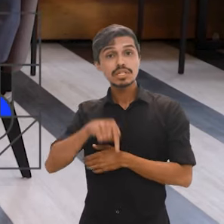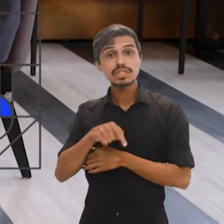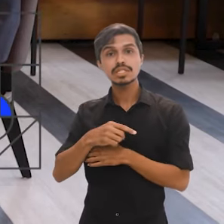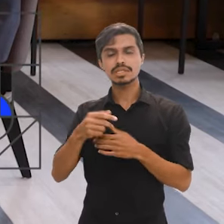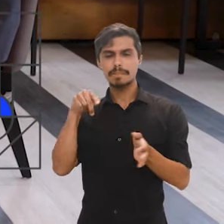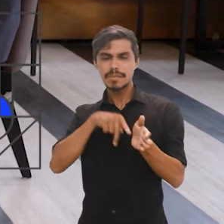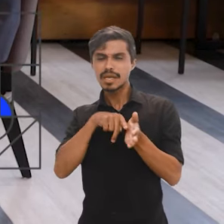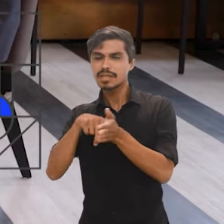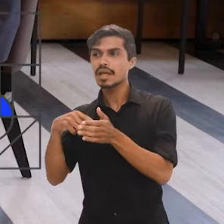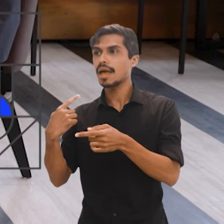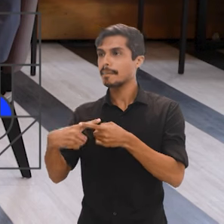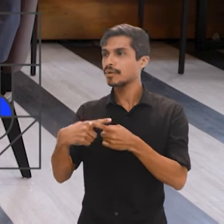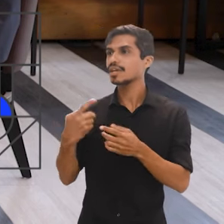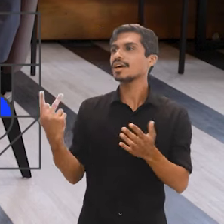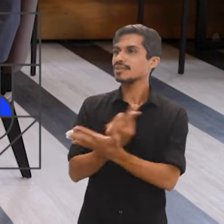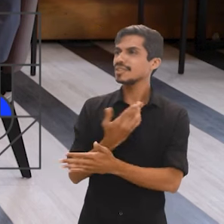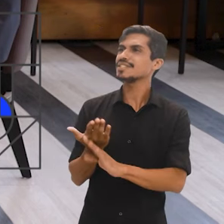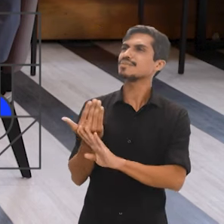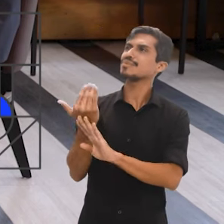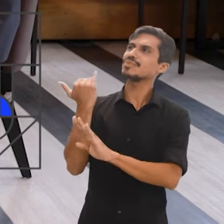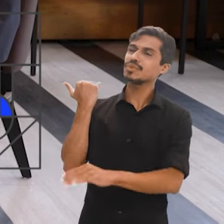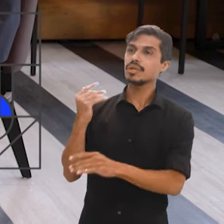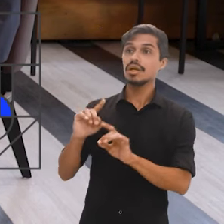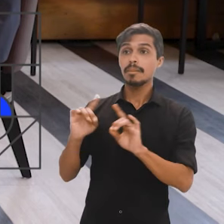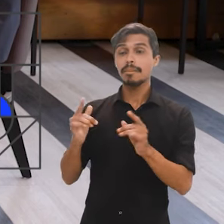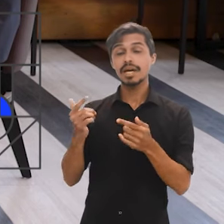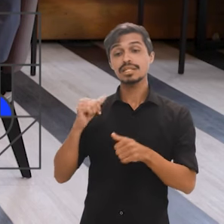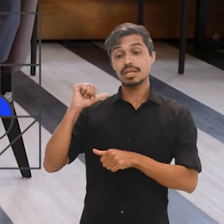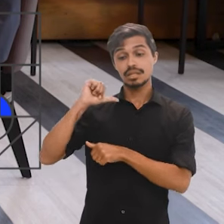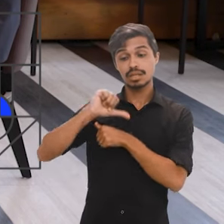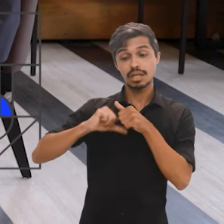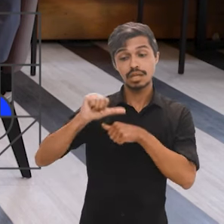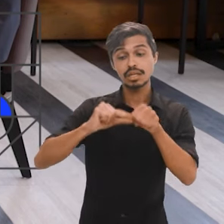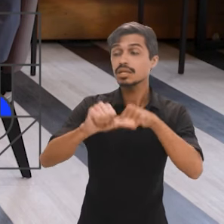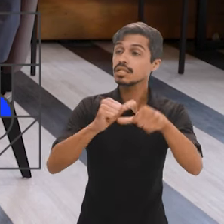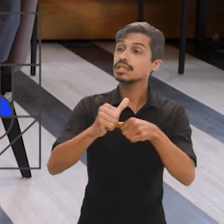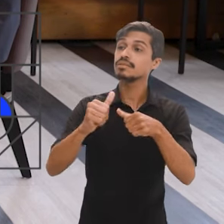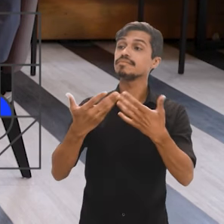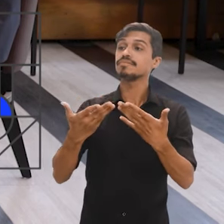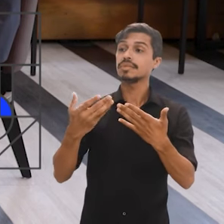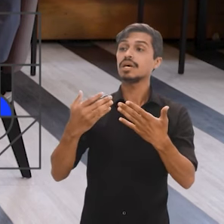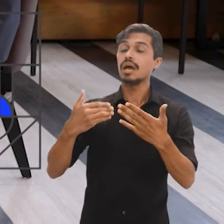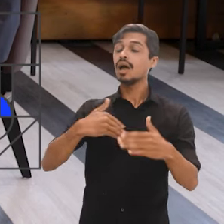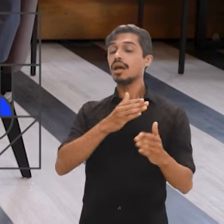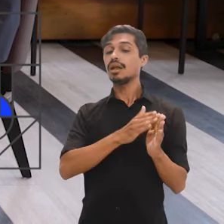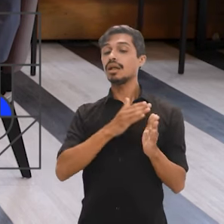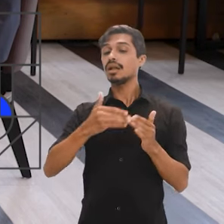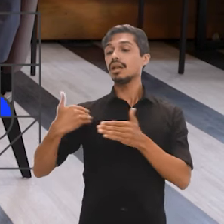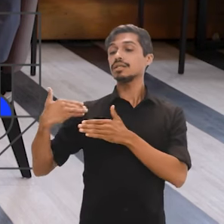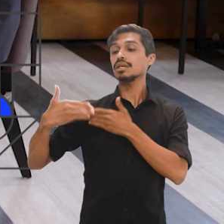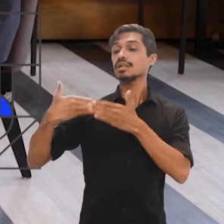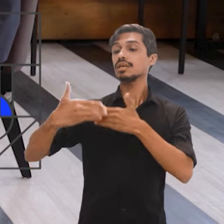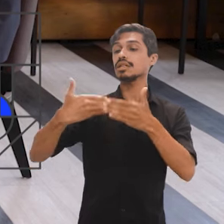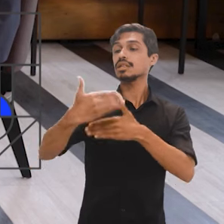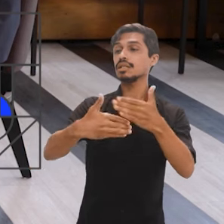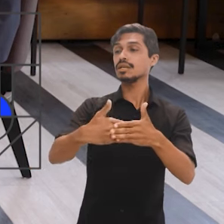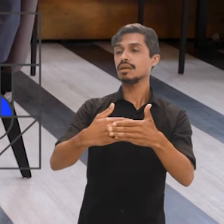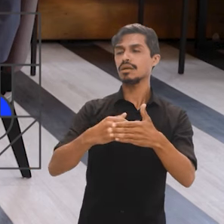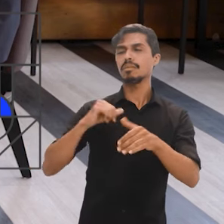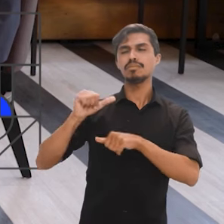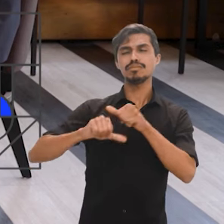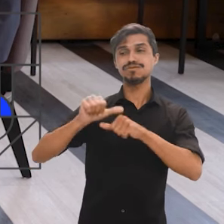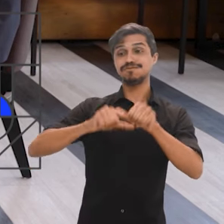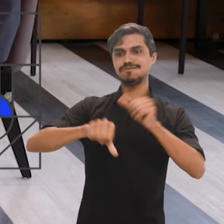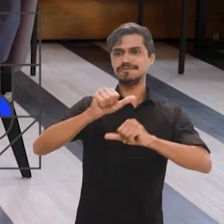pesquisas vem desde sempre. Mas as transformações dos processos feitos ao longo desses anos têm